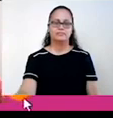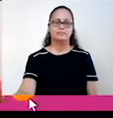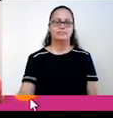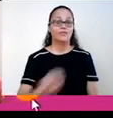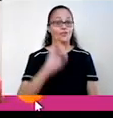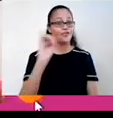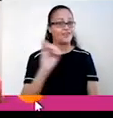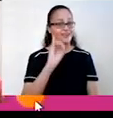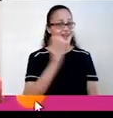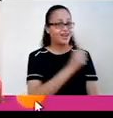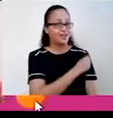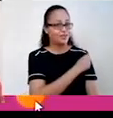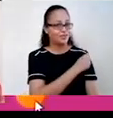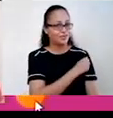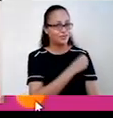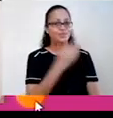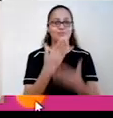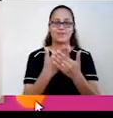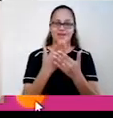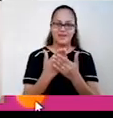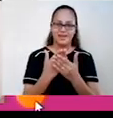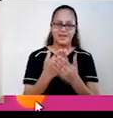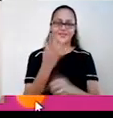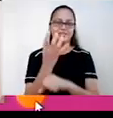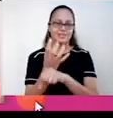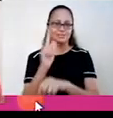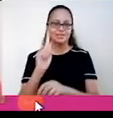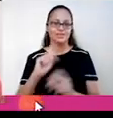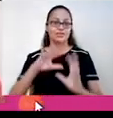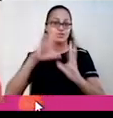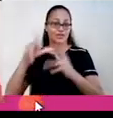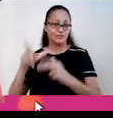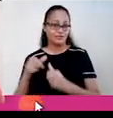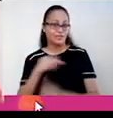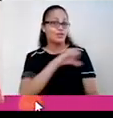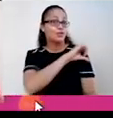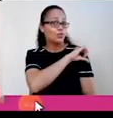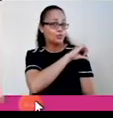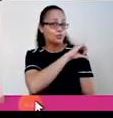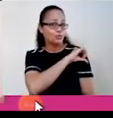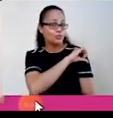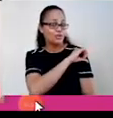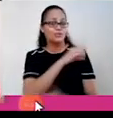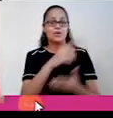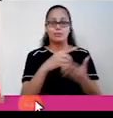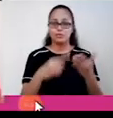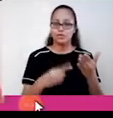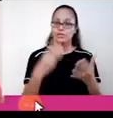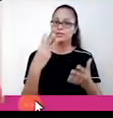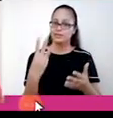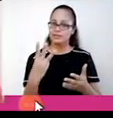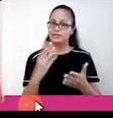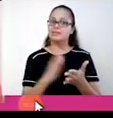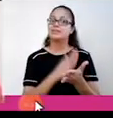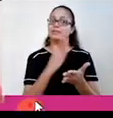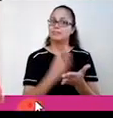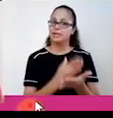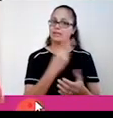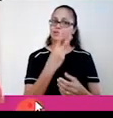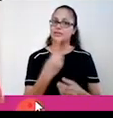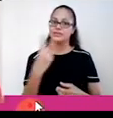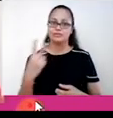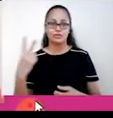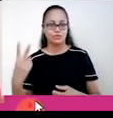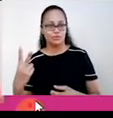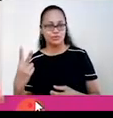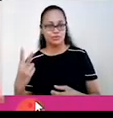Olá, pessoal! Mais uma aula de Geografia do nono ano do Ensino Fundamental, apostila 3, a partir da página